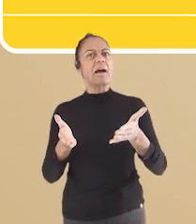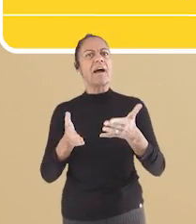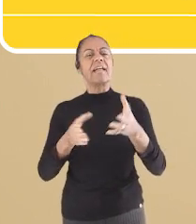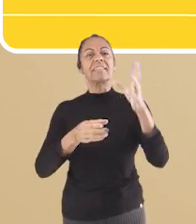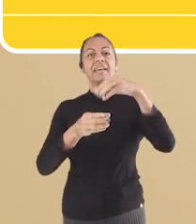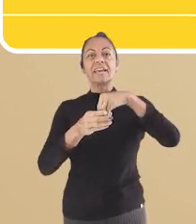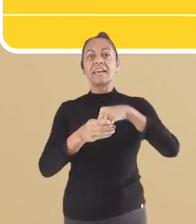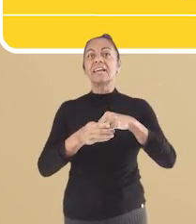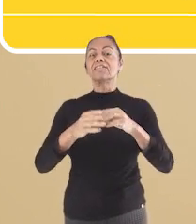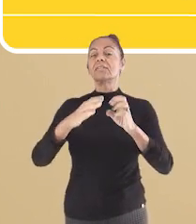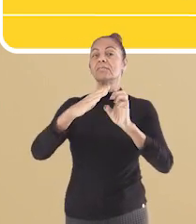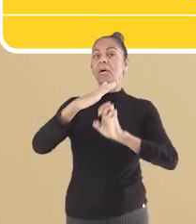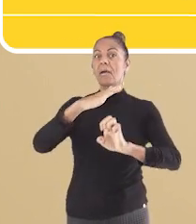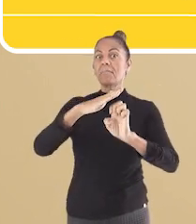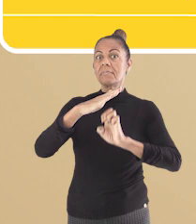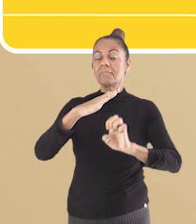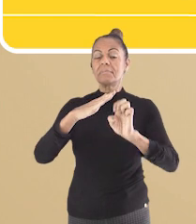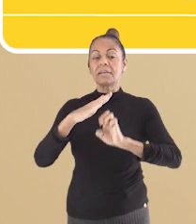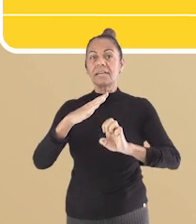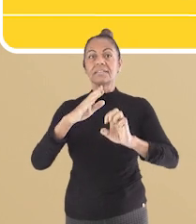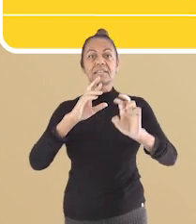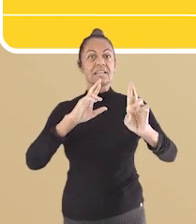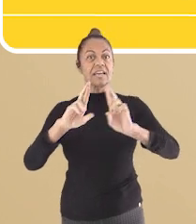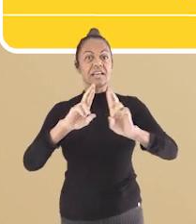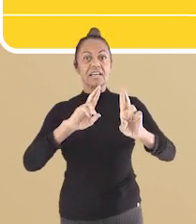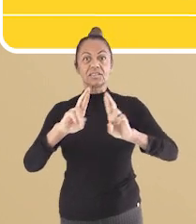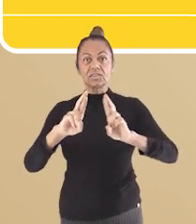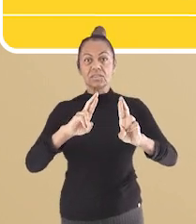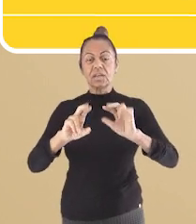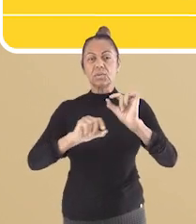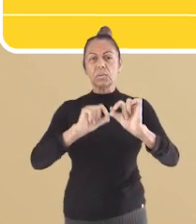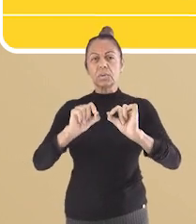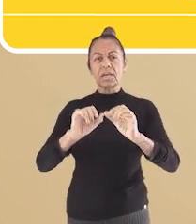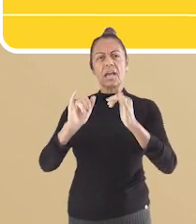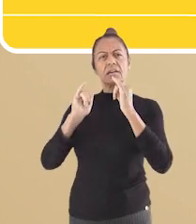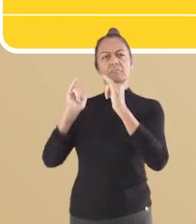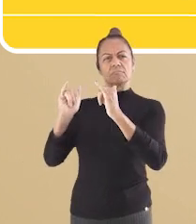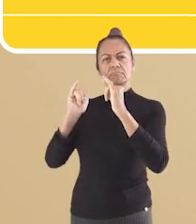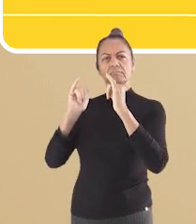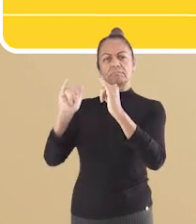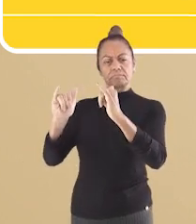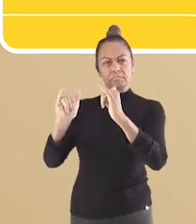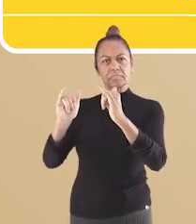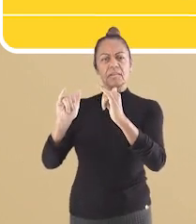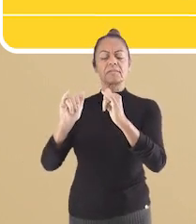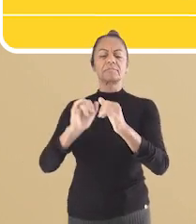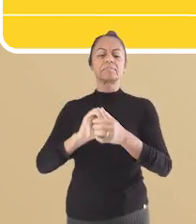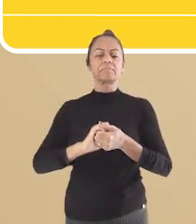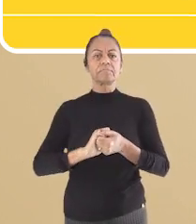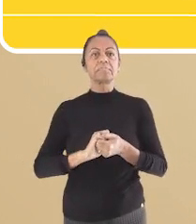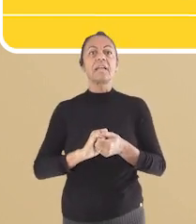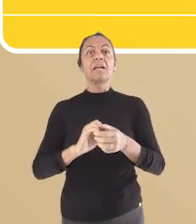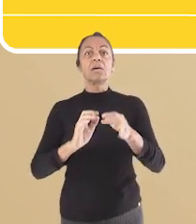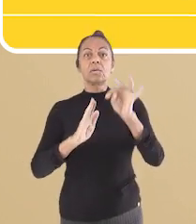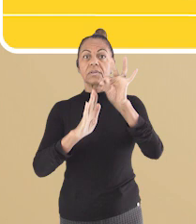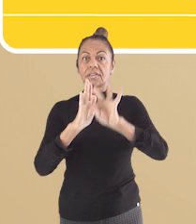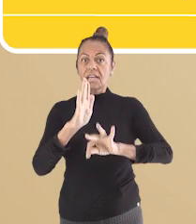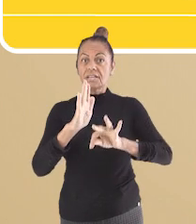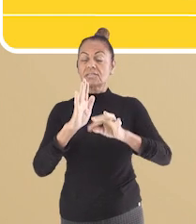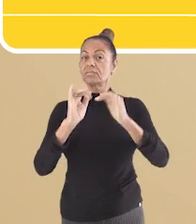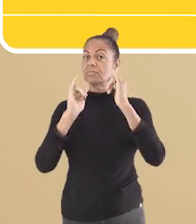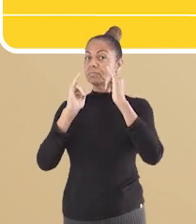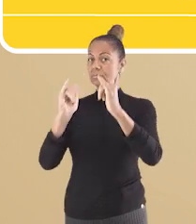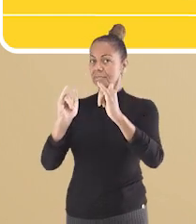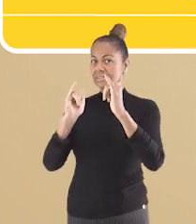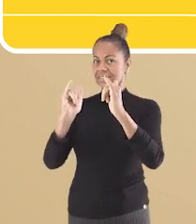um produto, uma empresa, trabalha como? Relacionado com publicidade, anúncio